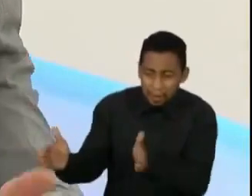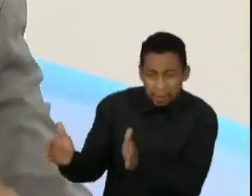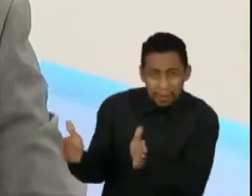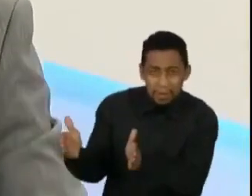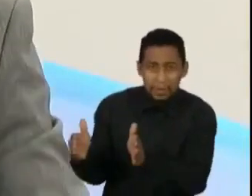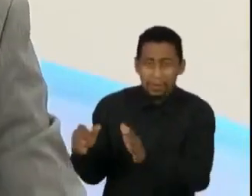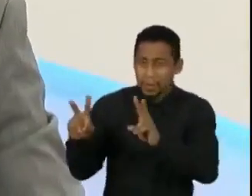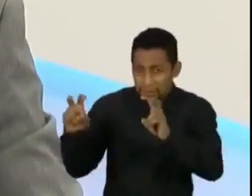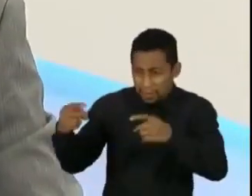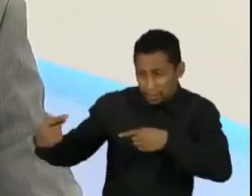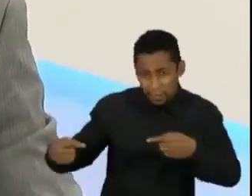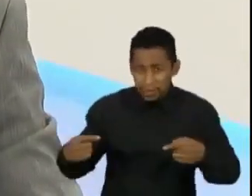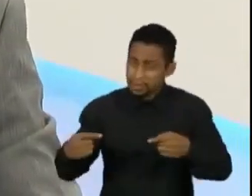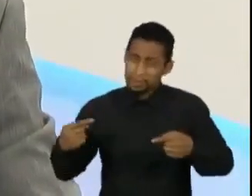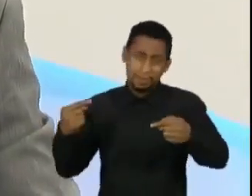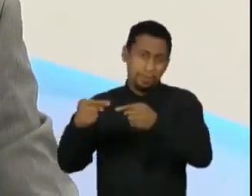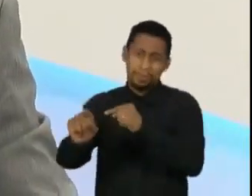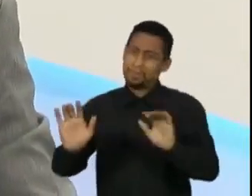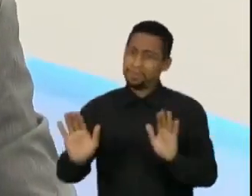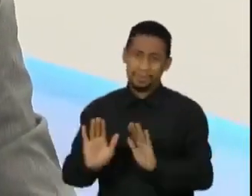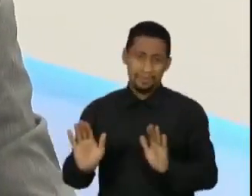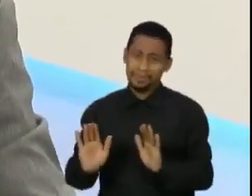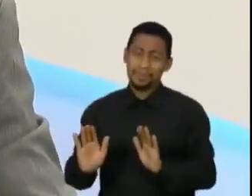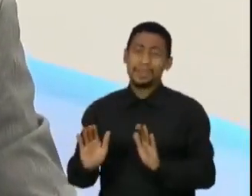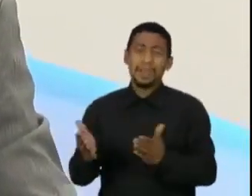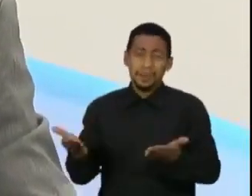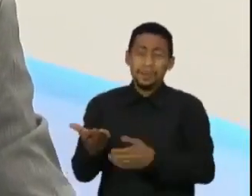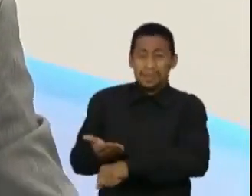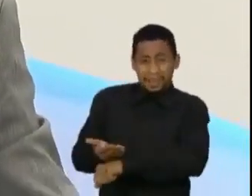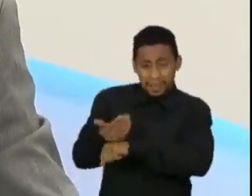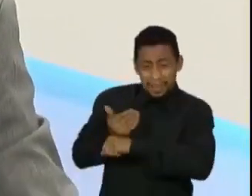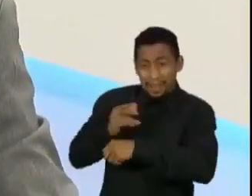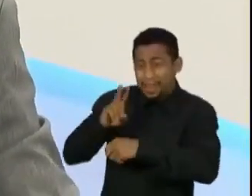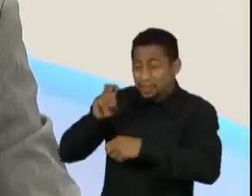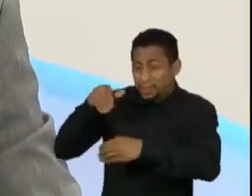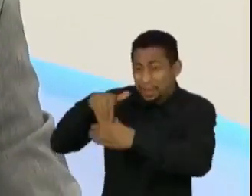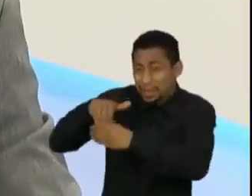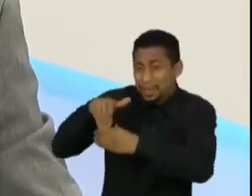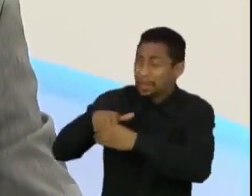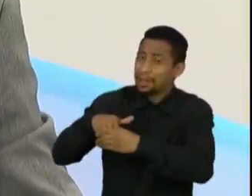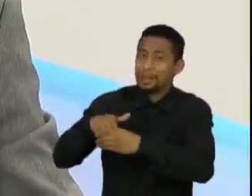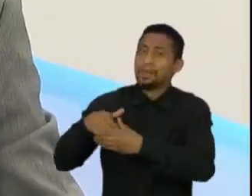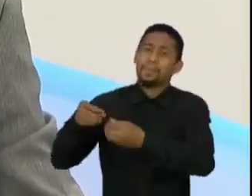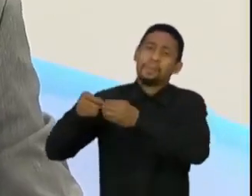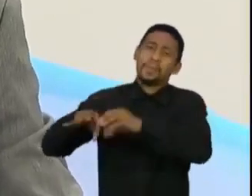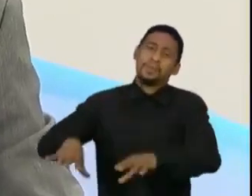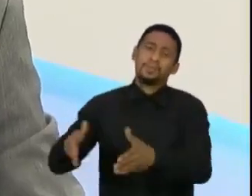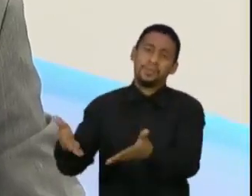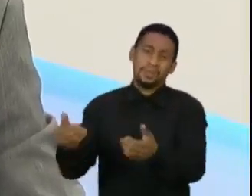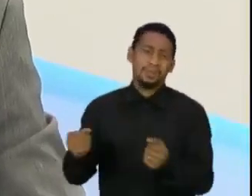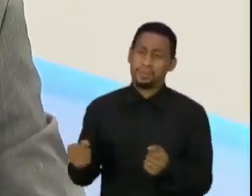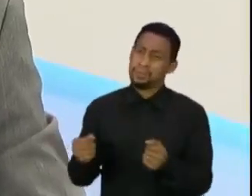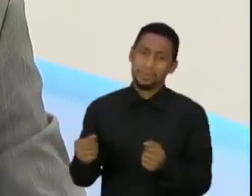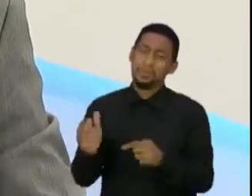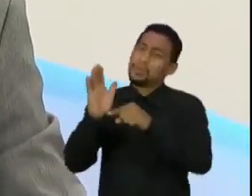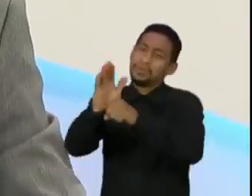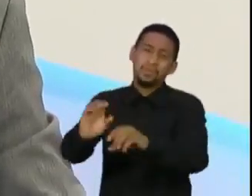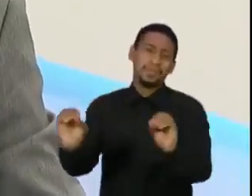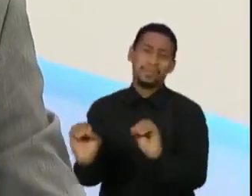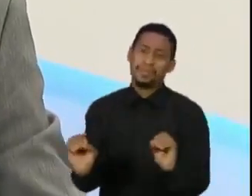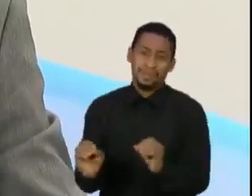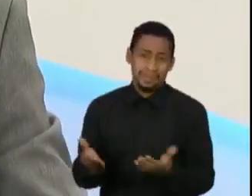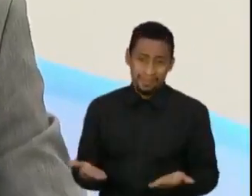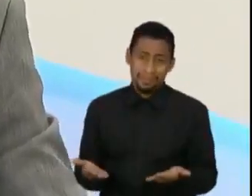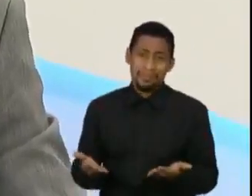acho que a gente tem um momento apropriado. Antecipar essa discussão agora, ela é prejudicial, acho que ela não soma, não